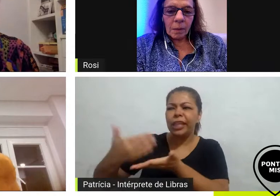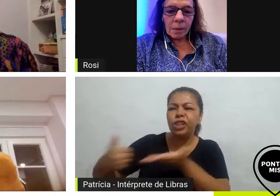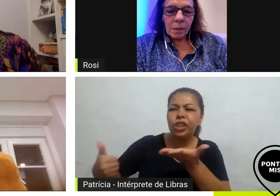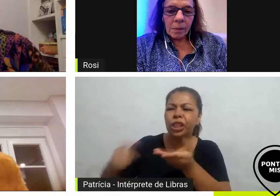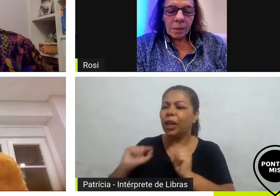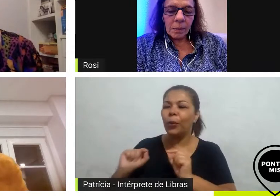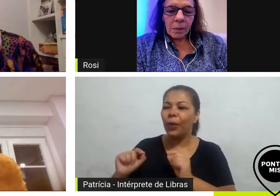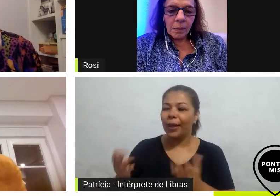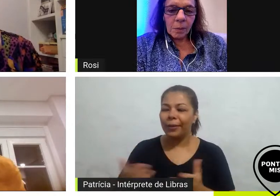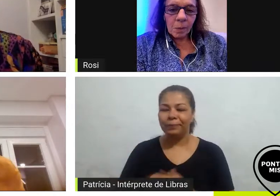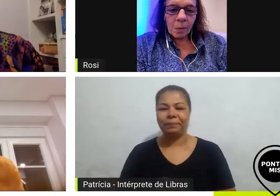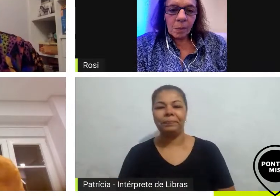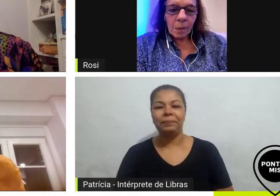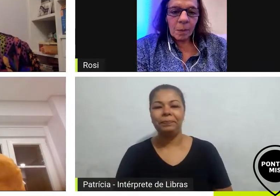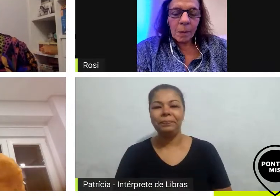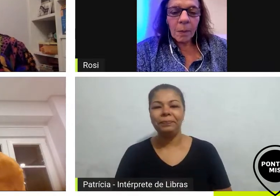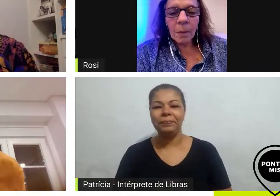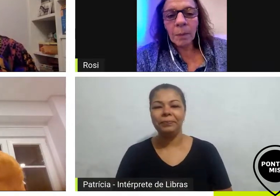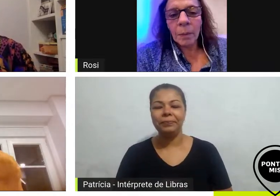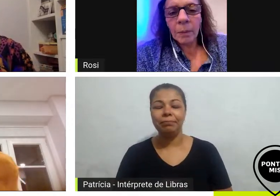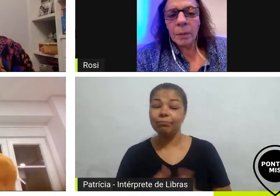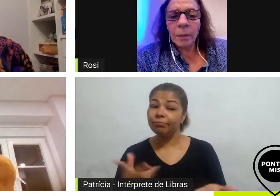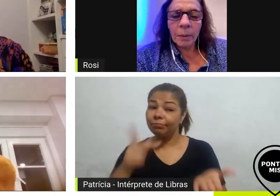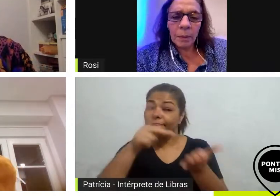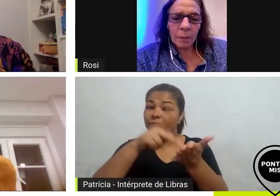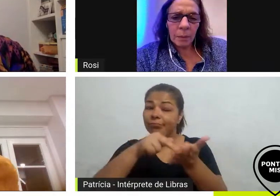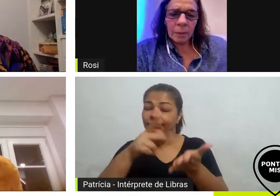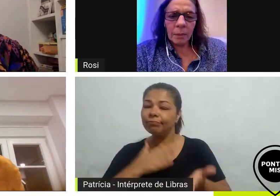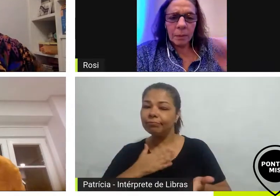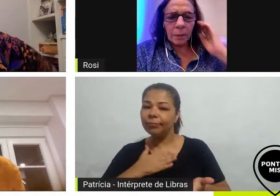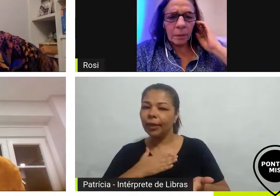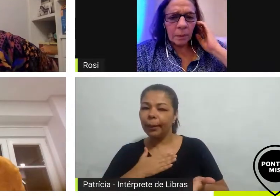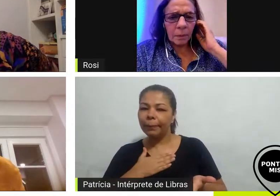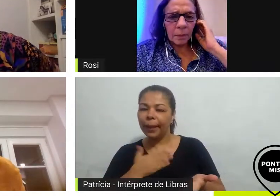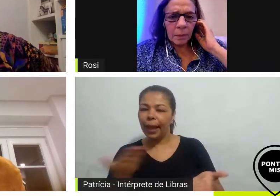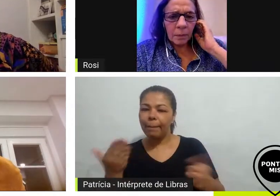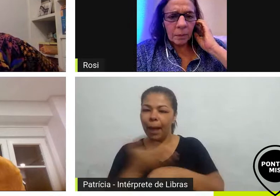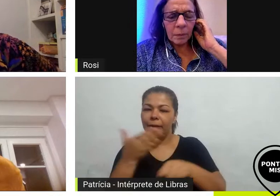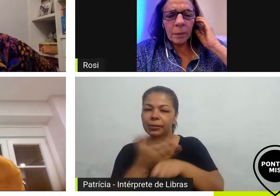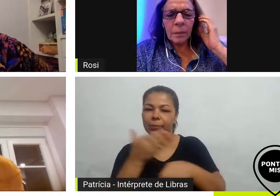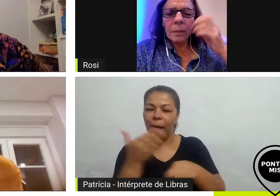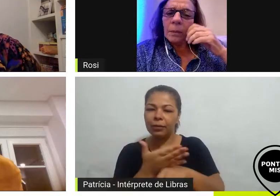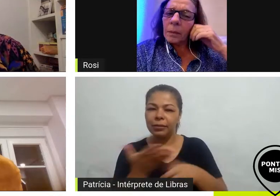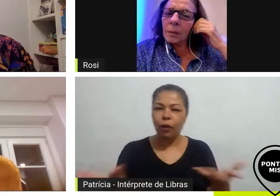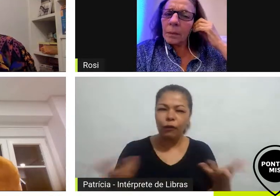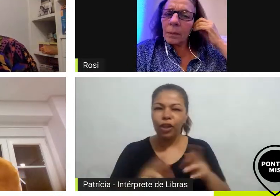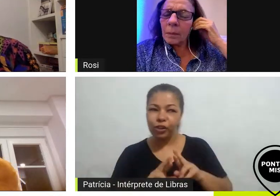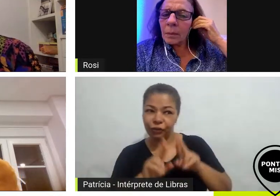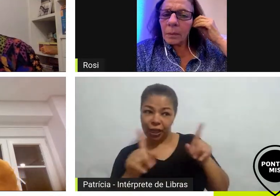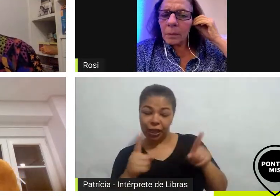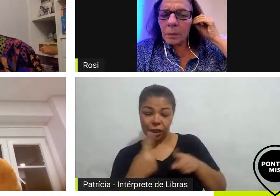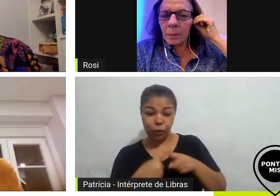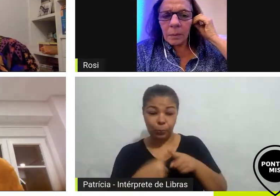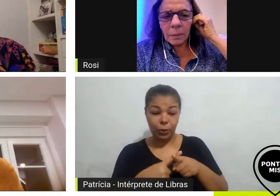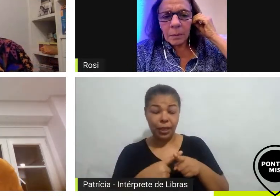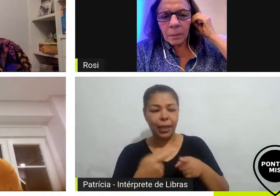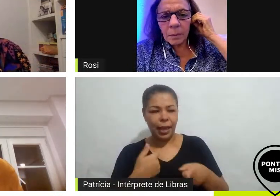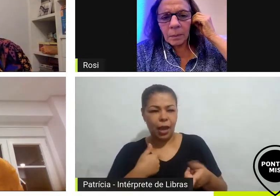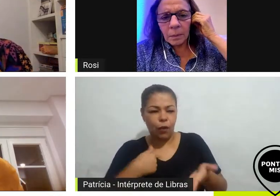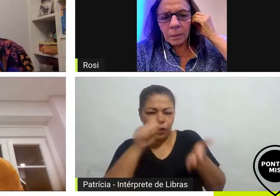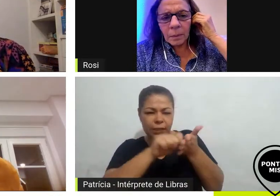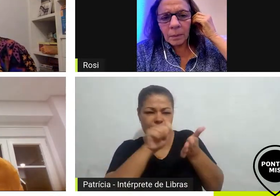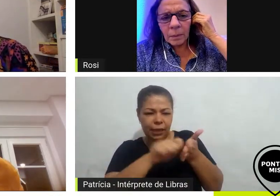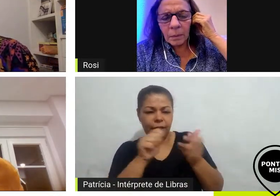na verdade a minha entrada foi muito particular eu estava escrevendo um filme para o Walter Salles na época e